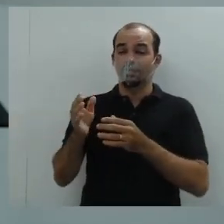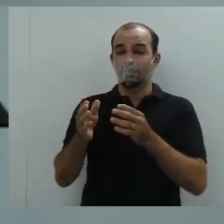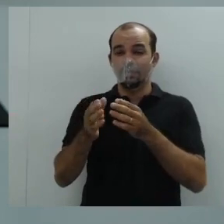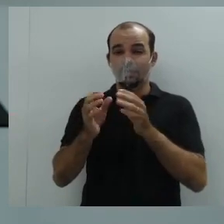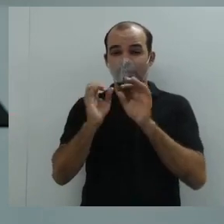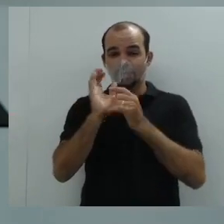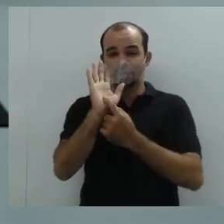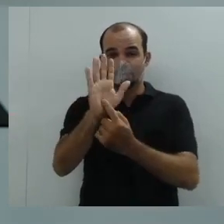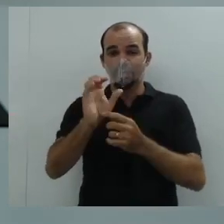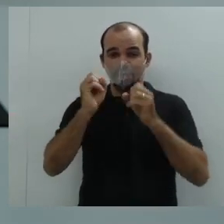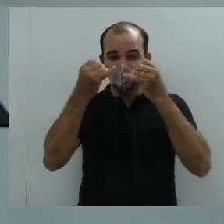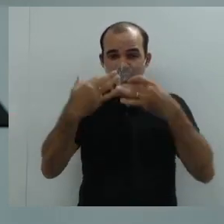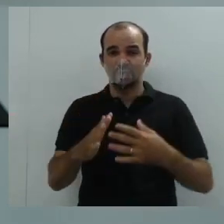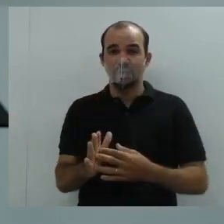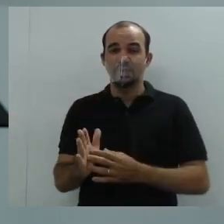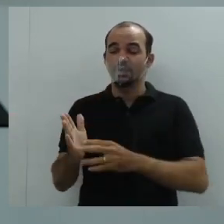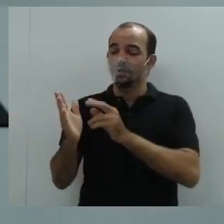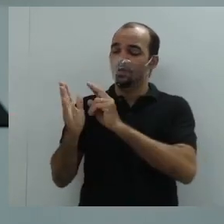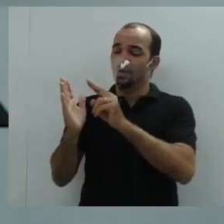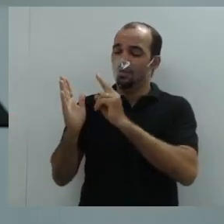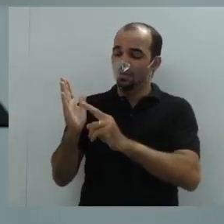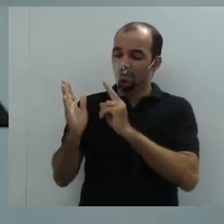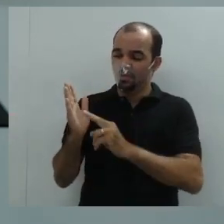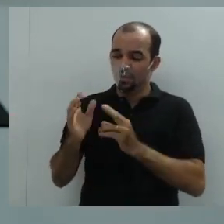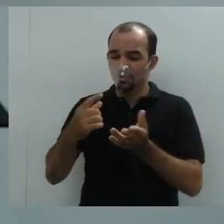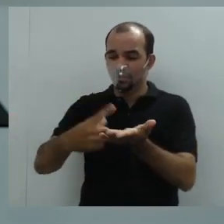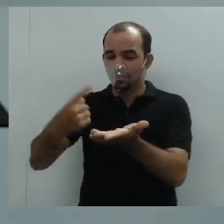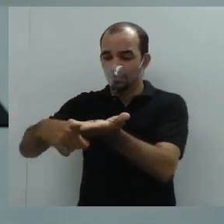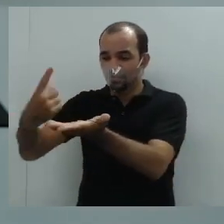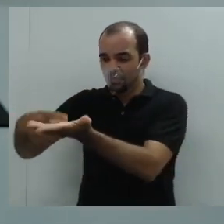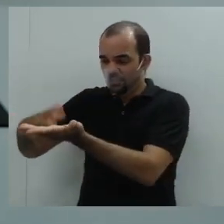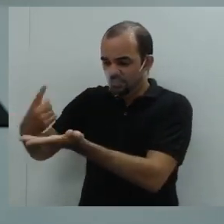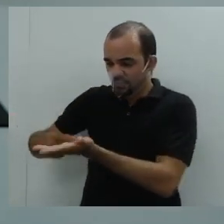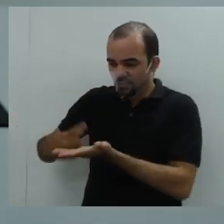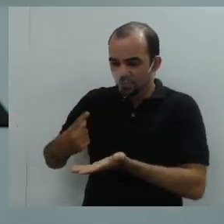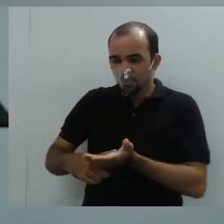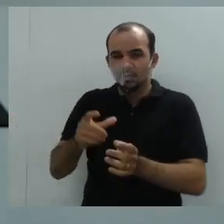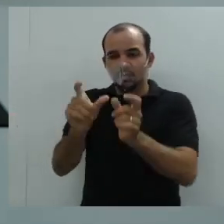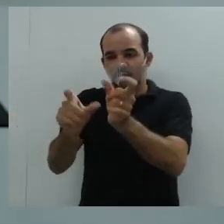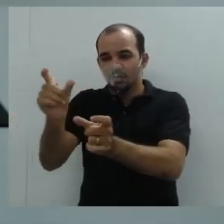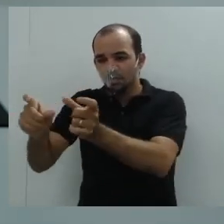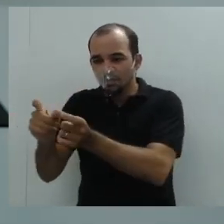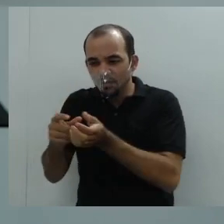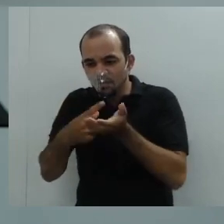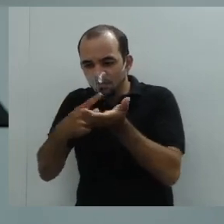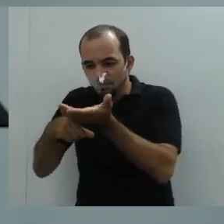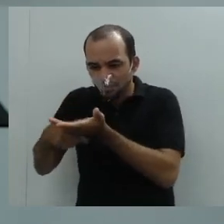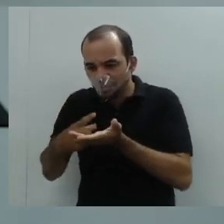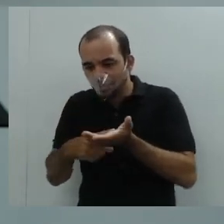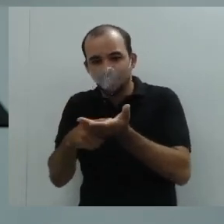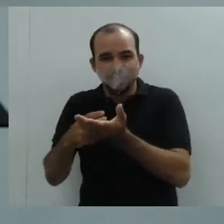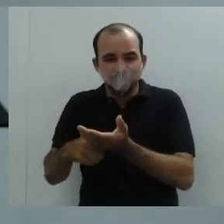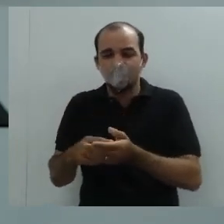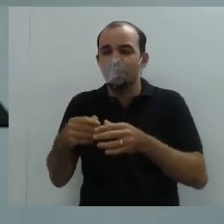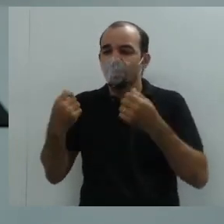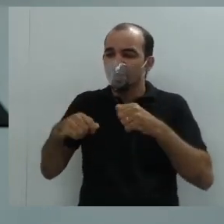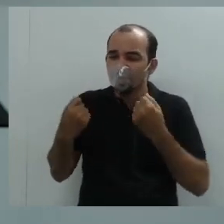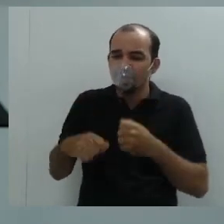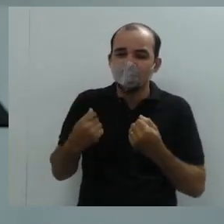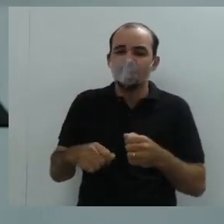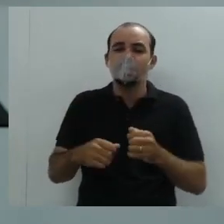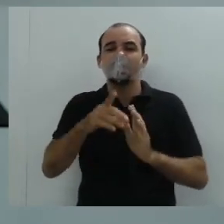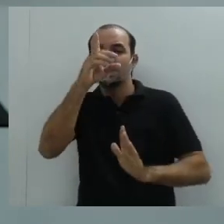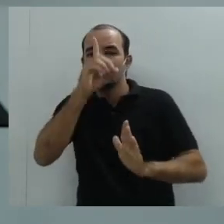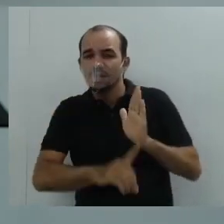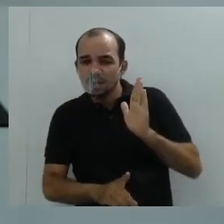tanto no individual quanto no coletivo. A gente pode utilizar não apenas, por exemplo, dentro da escola, mas a